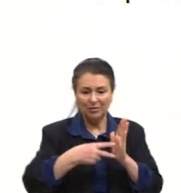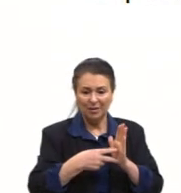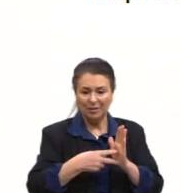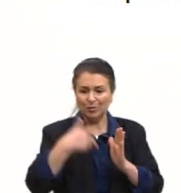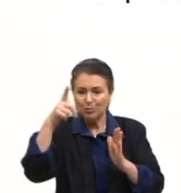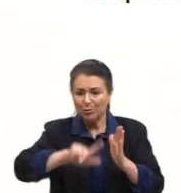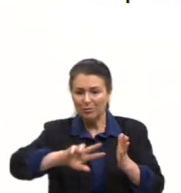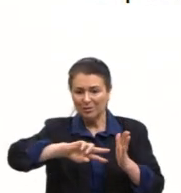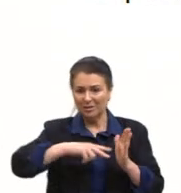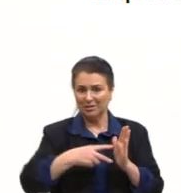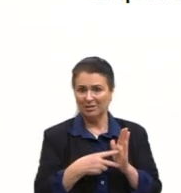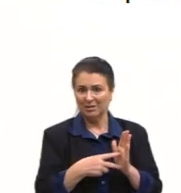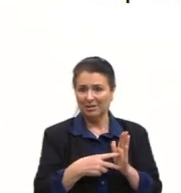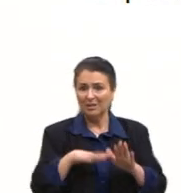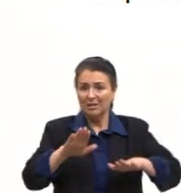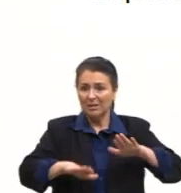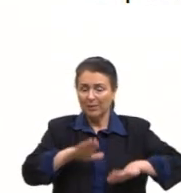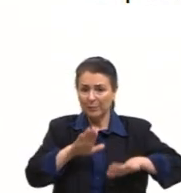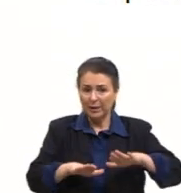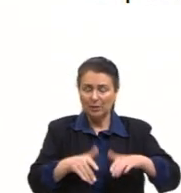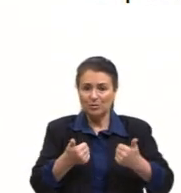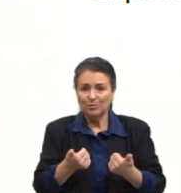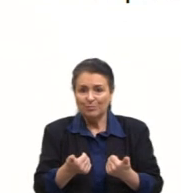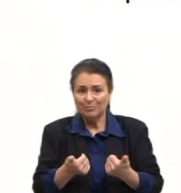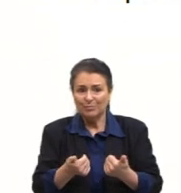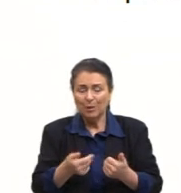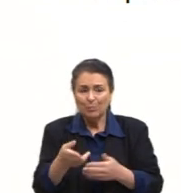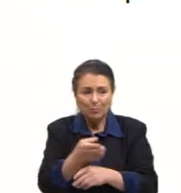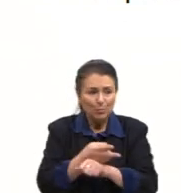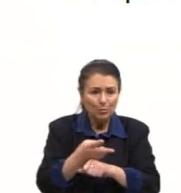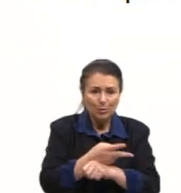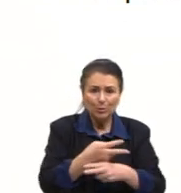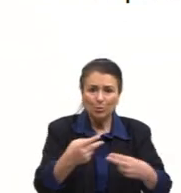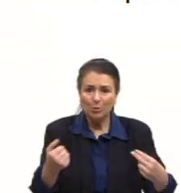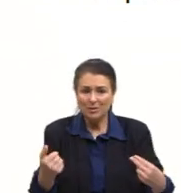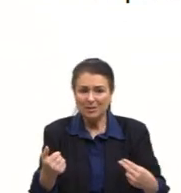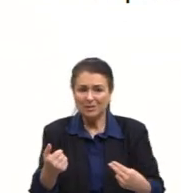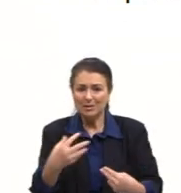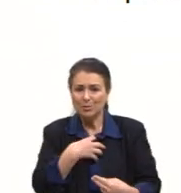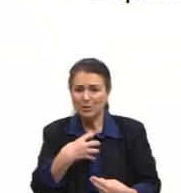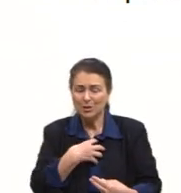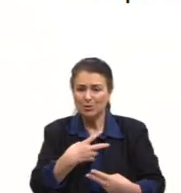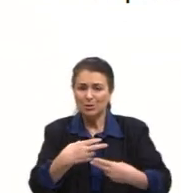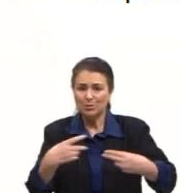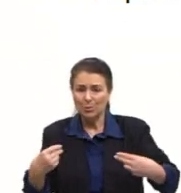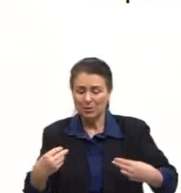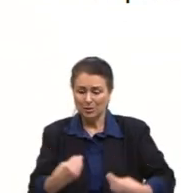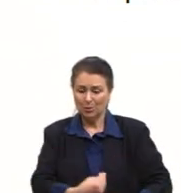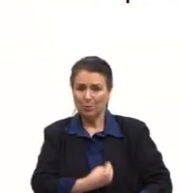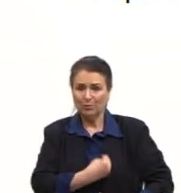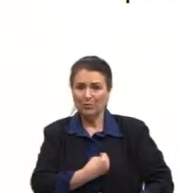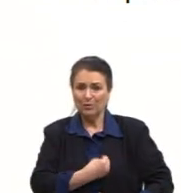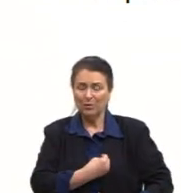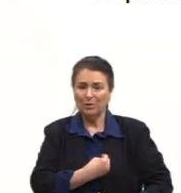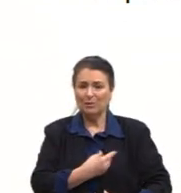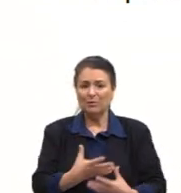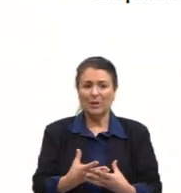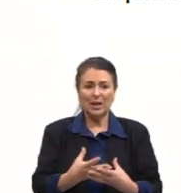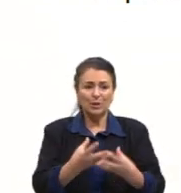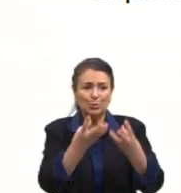colocado isso. Procuramos finais rápidos. Em dolores. No viver líquido deve-se saber como